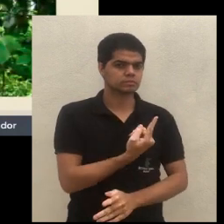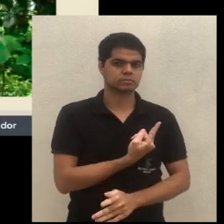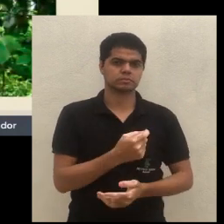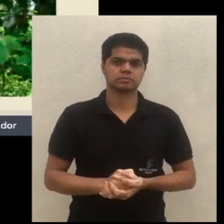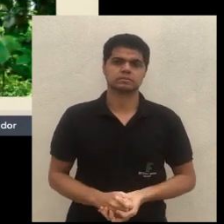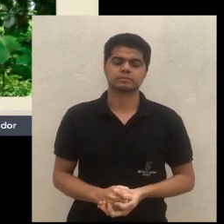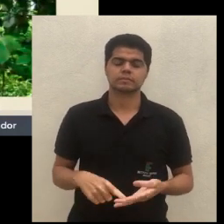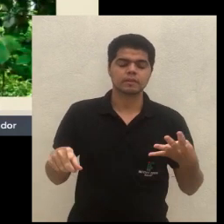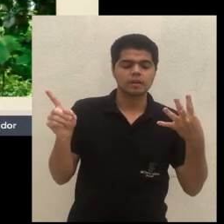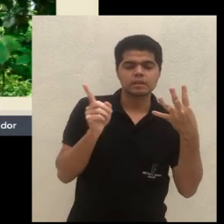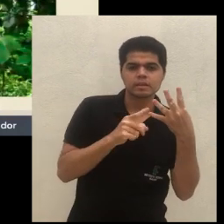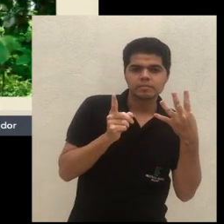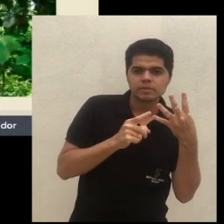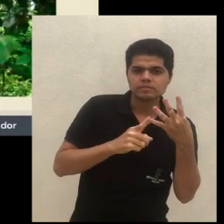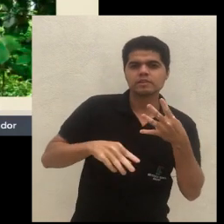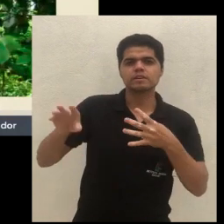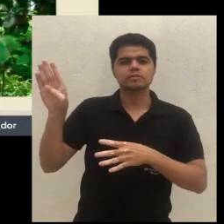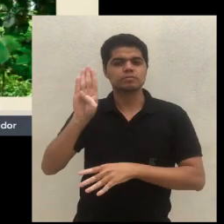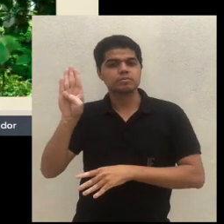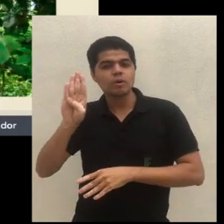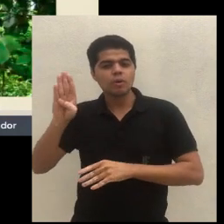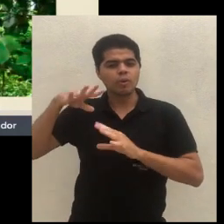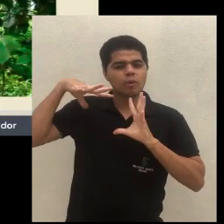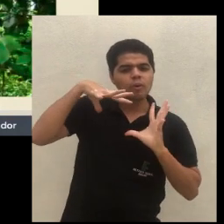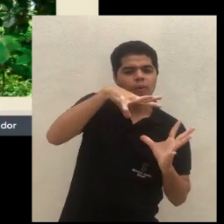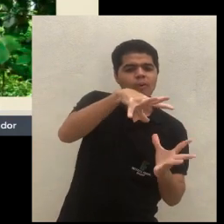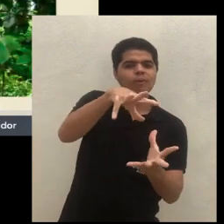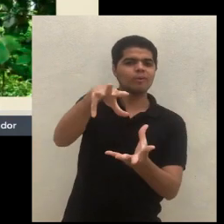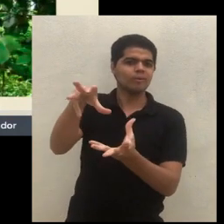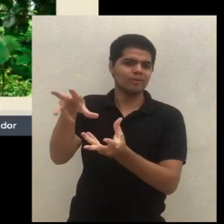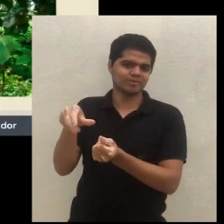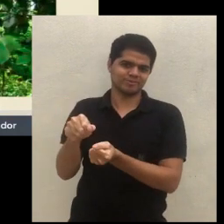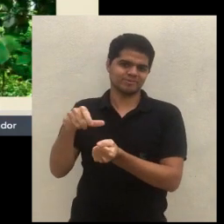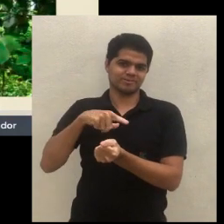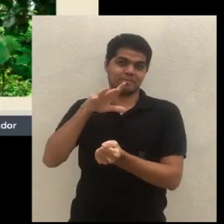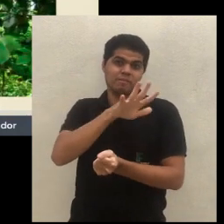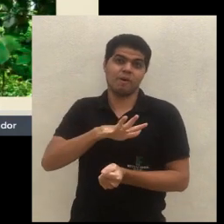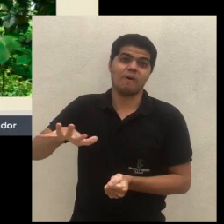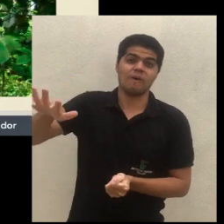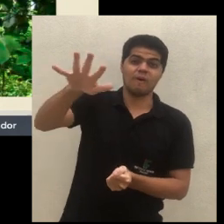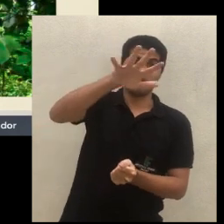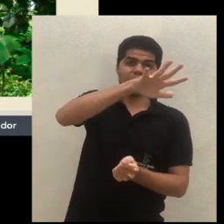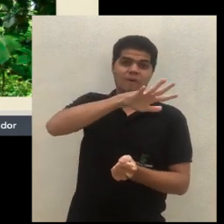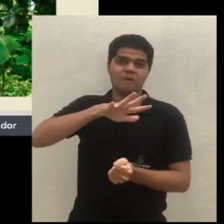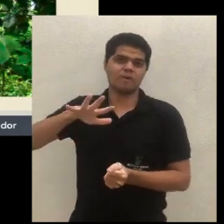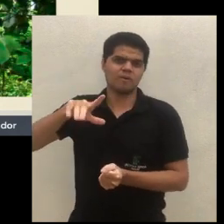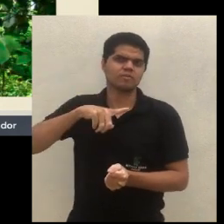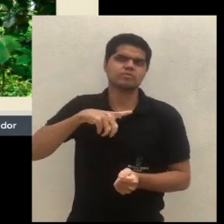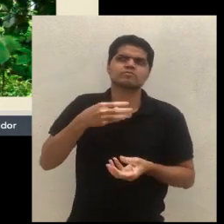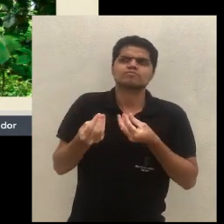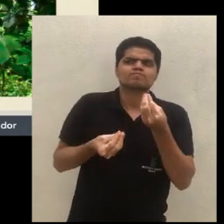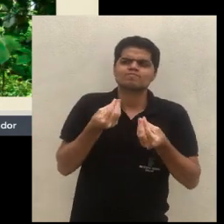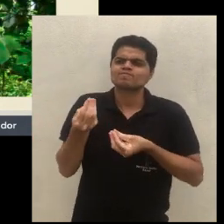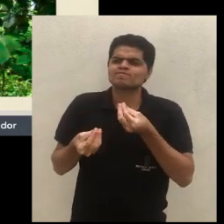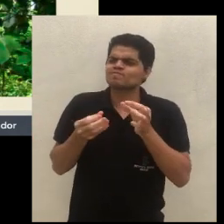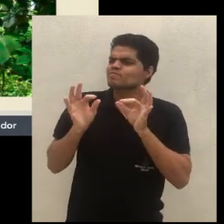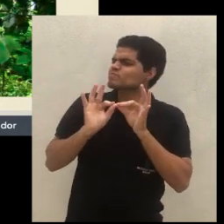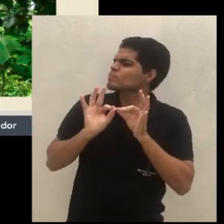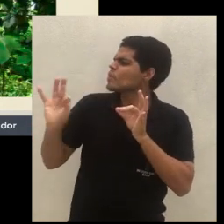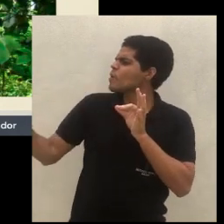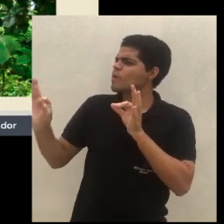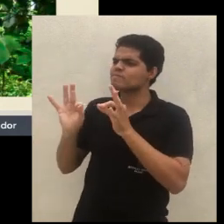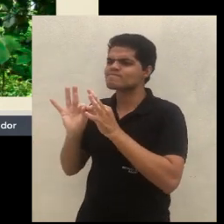princípios biológicos, a biologia da espécie, o arranjo espacial, com que distância eu vou colocar